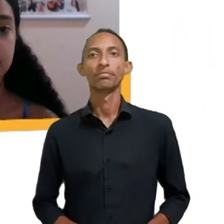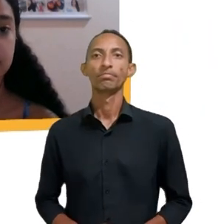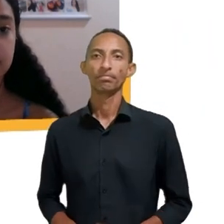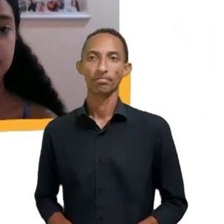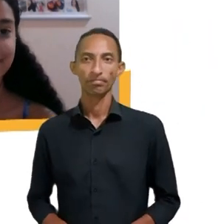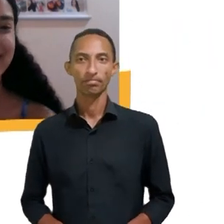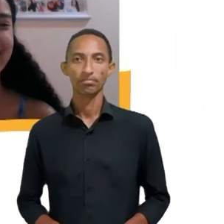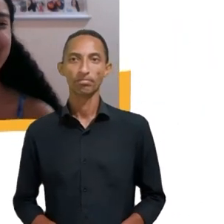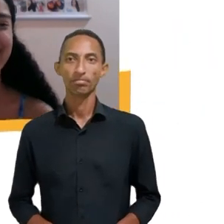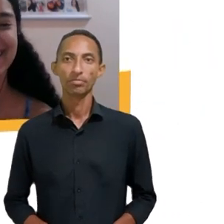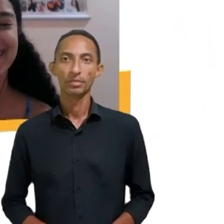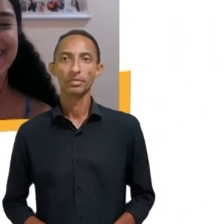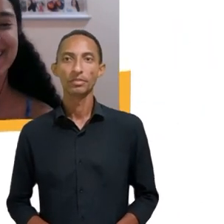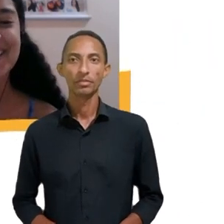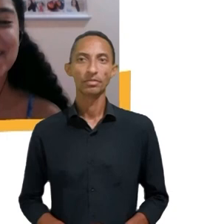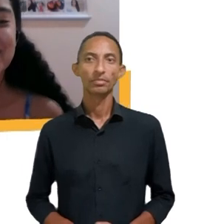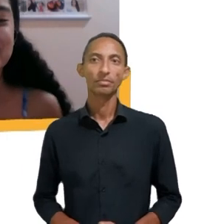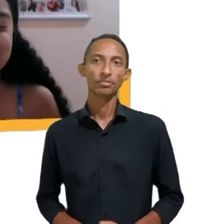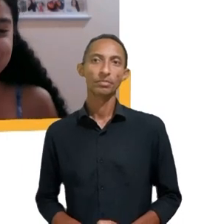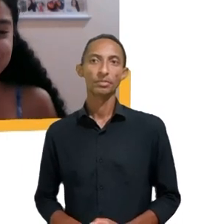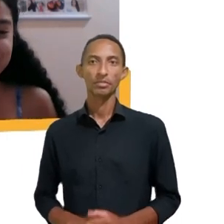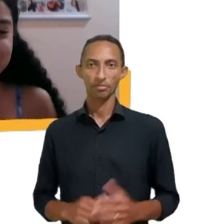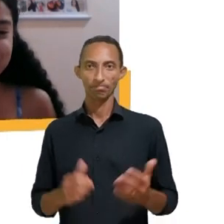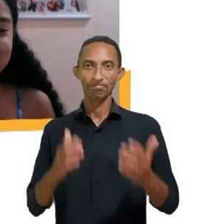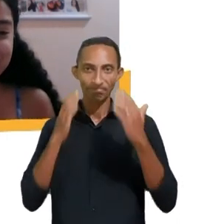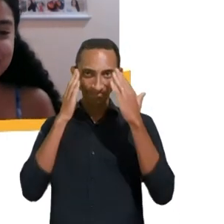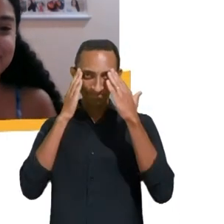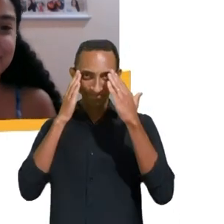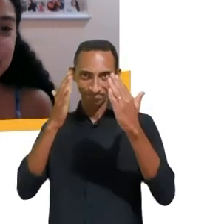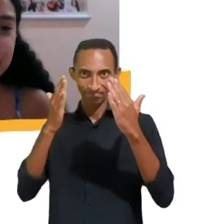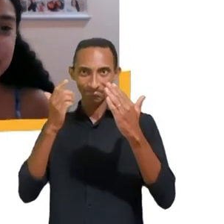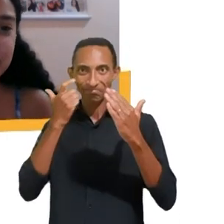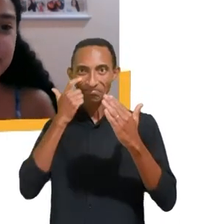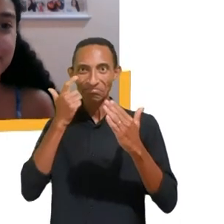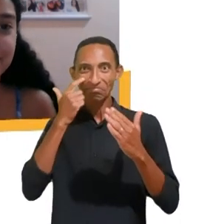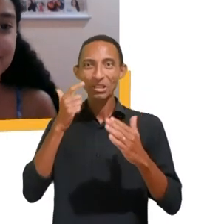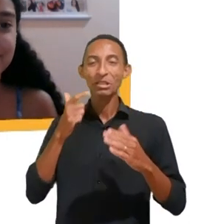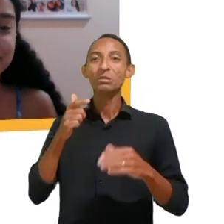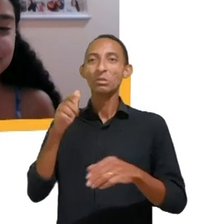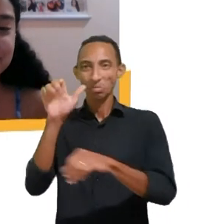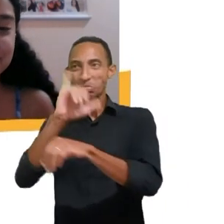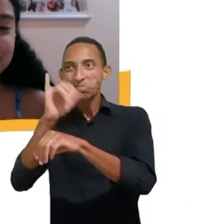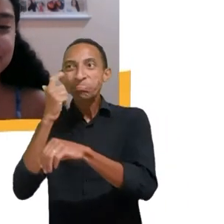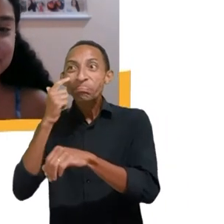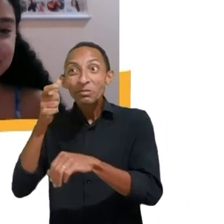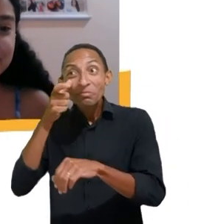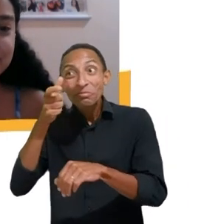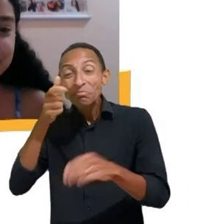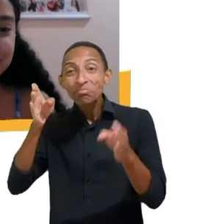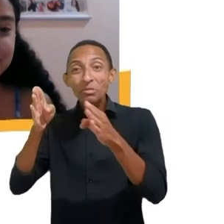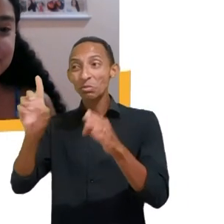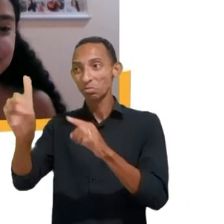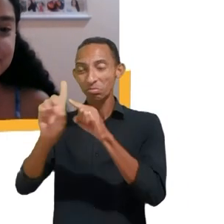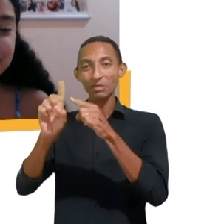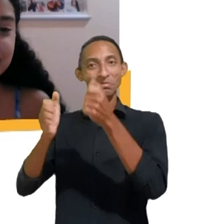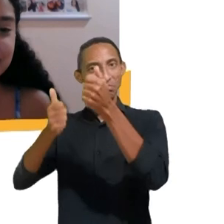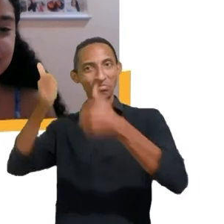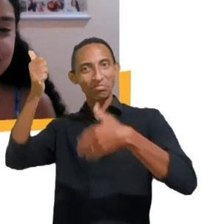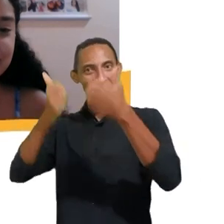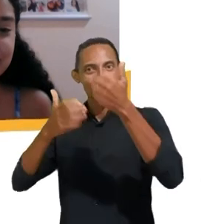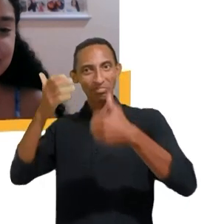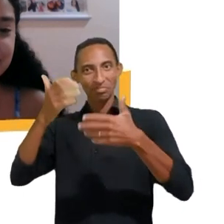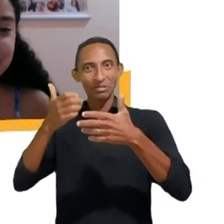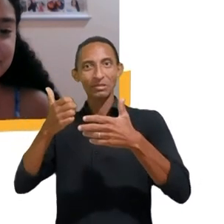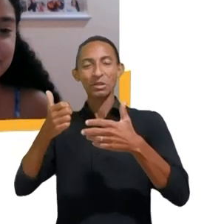Bolha no YouTube para ouvir tudo que vocês estão falando sobre isso e pensando sobre isso. Estou aprendendo muito com você